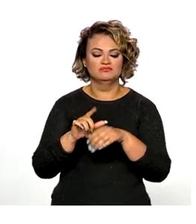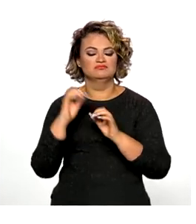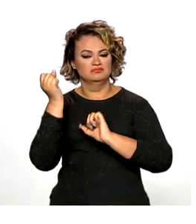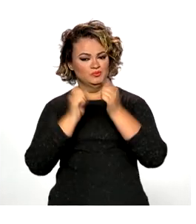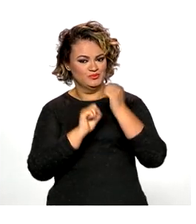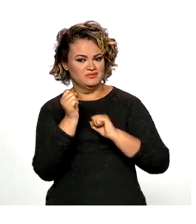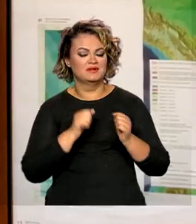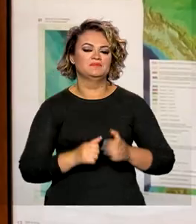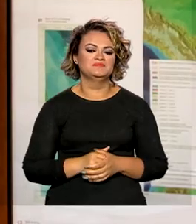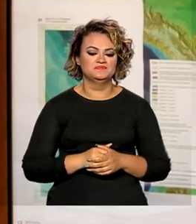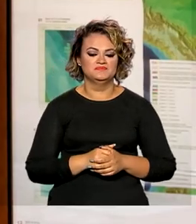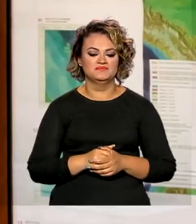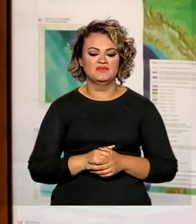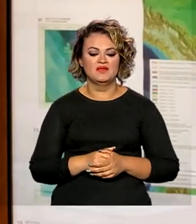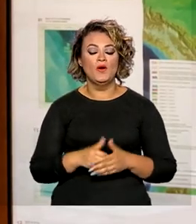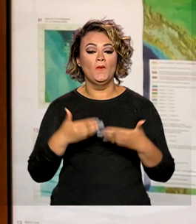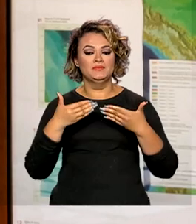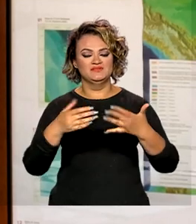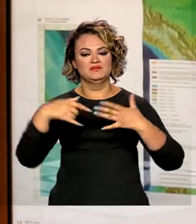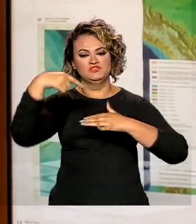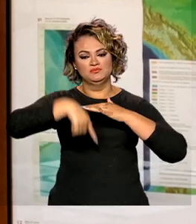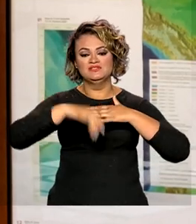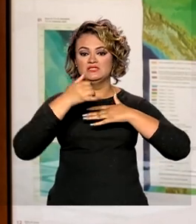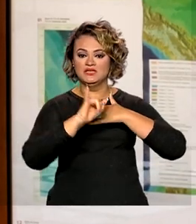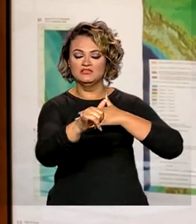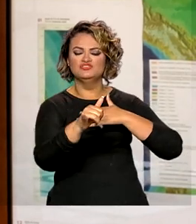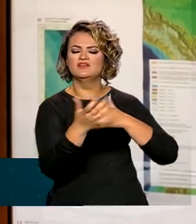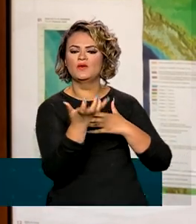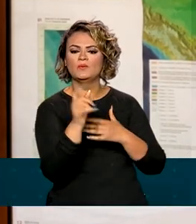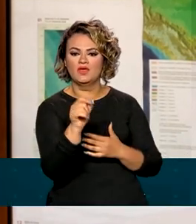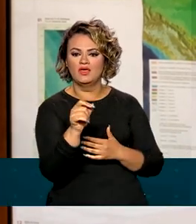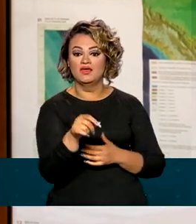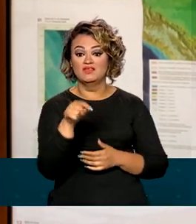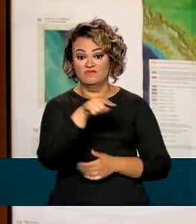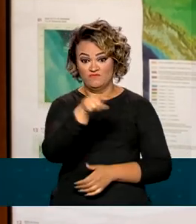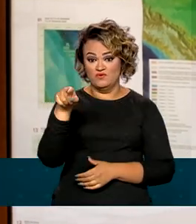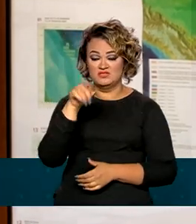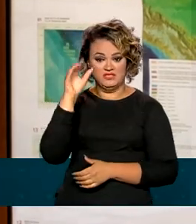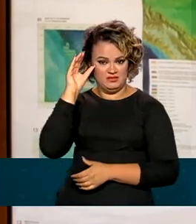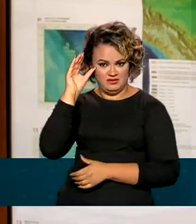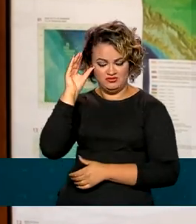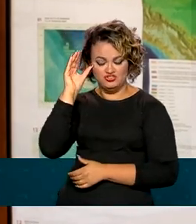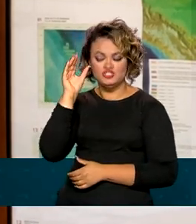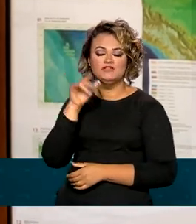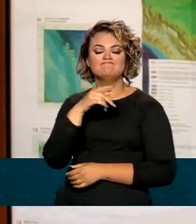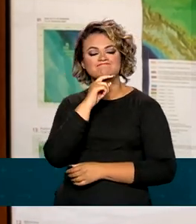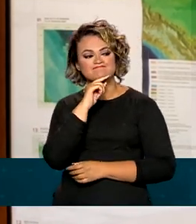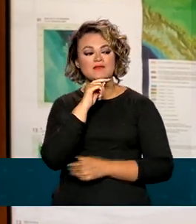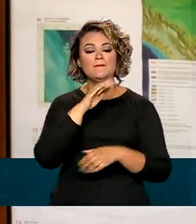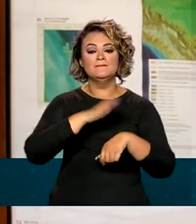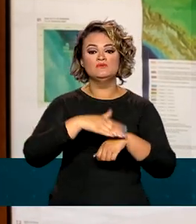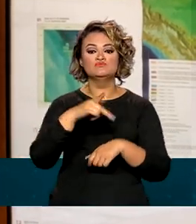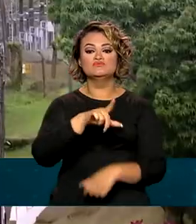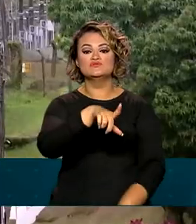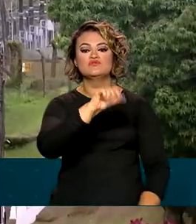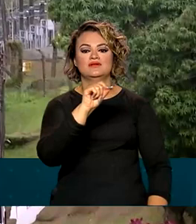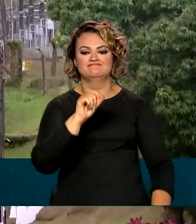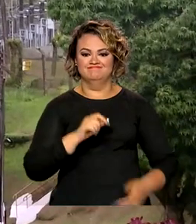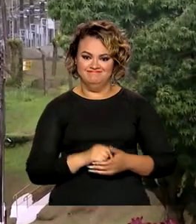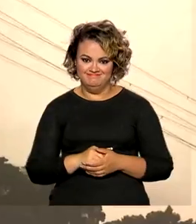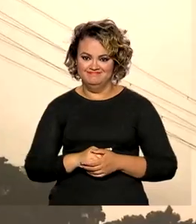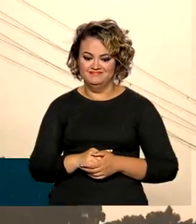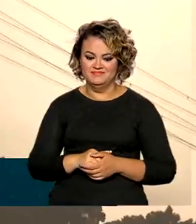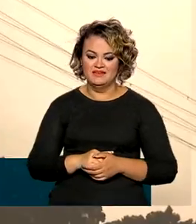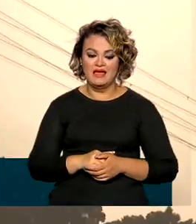industriais. O o Ministério de Minas e Energia pretende é que o consumidor de energia seja protagonista no mercado de energia elétrica. A